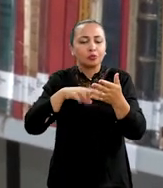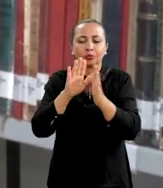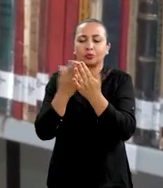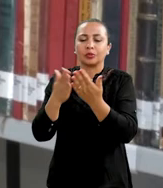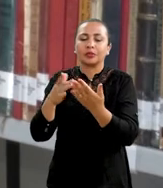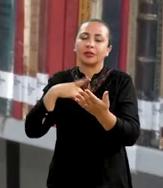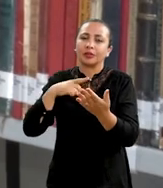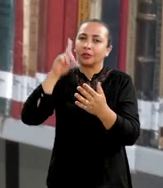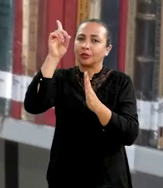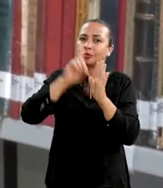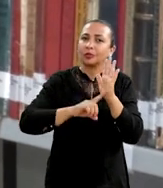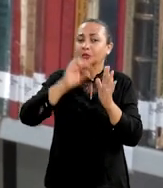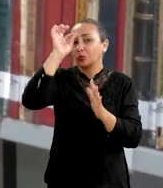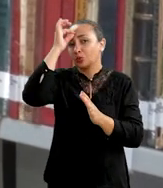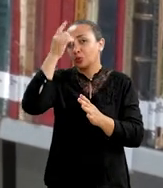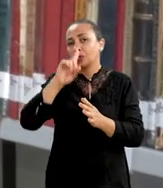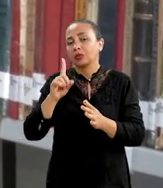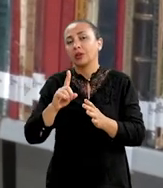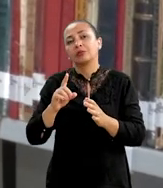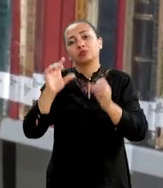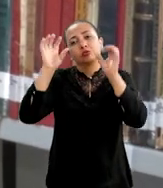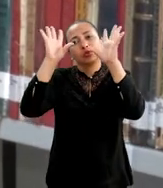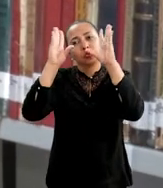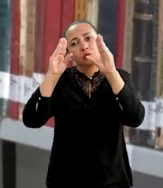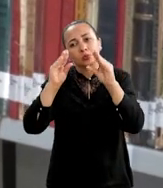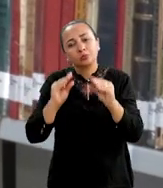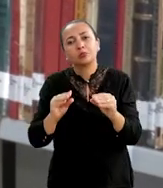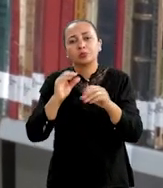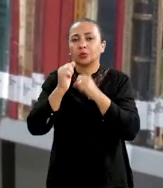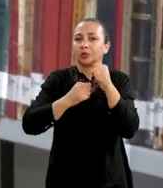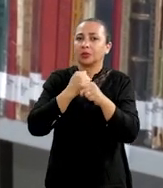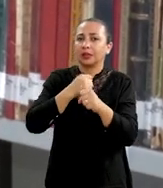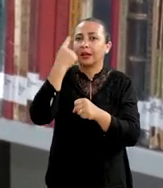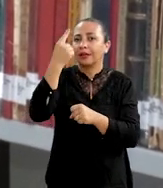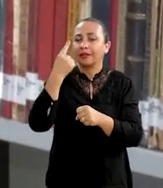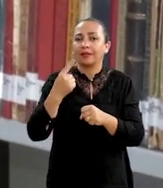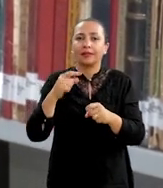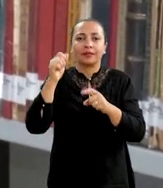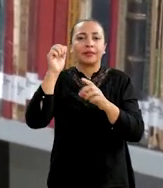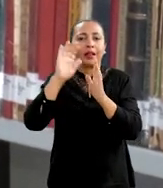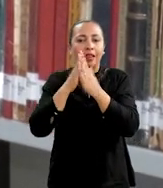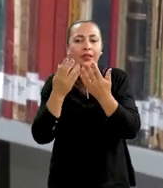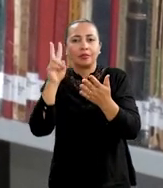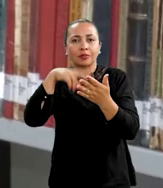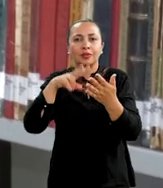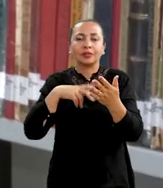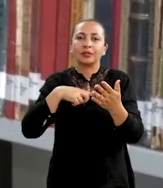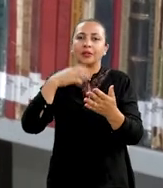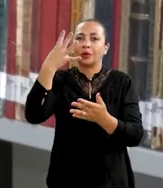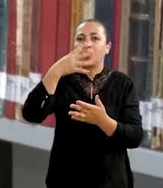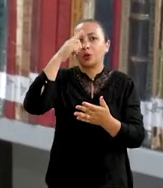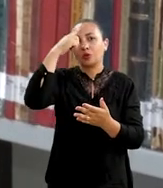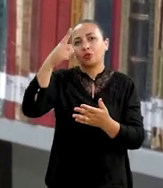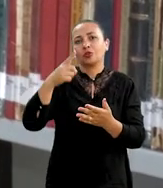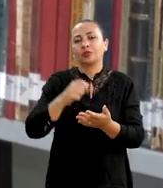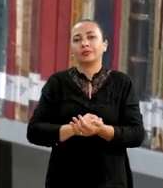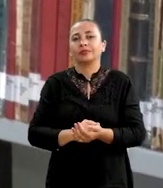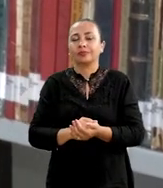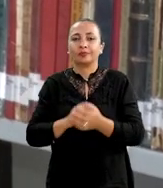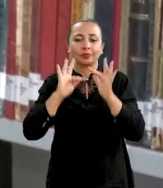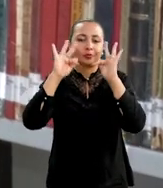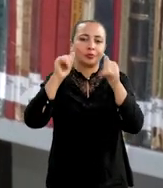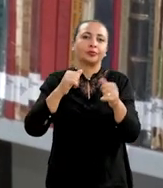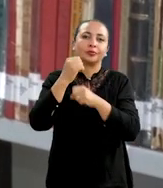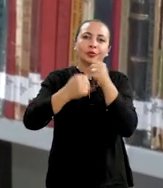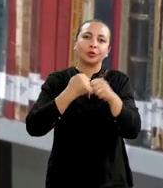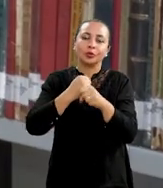a questão da remissão, que ou seja, a cada livro lido mês, eles têm quatro dias de remissão. E no final